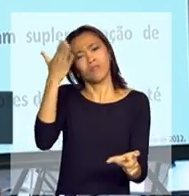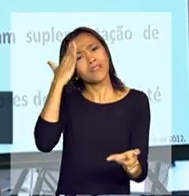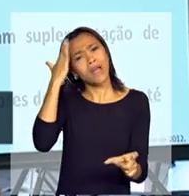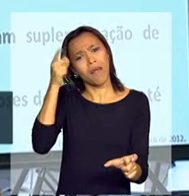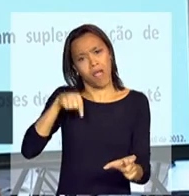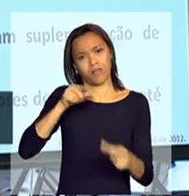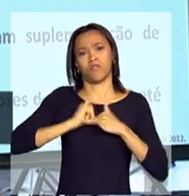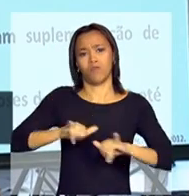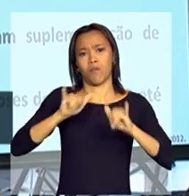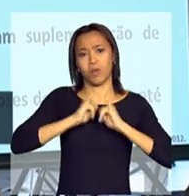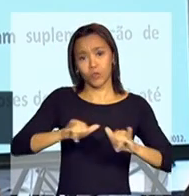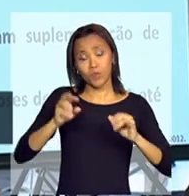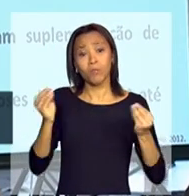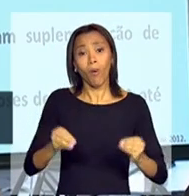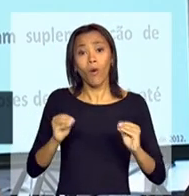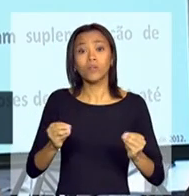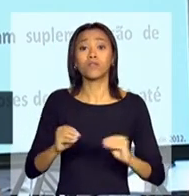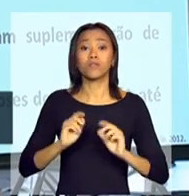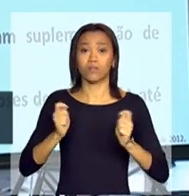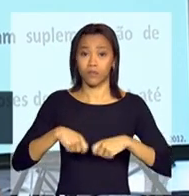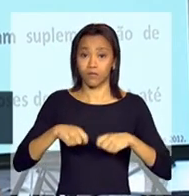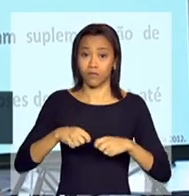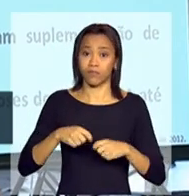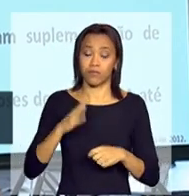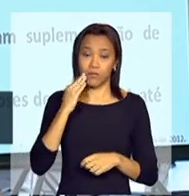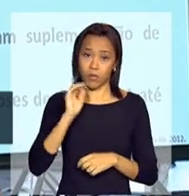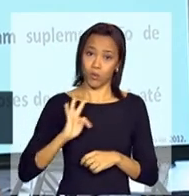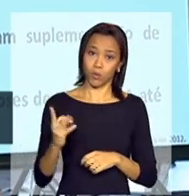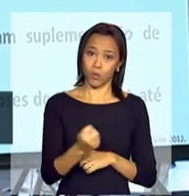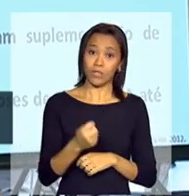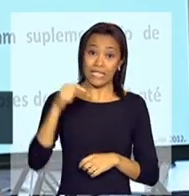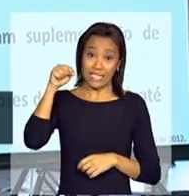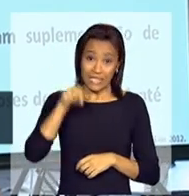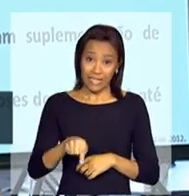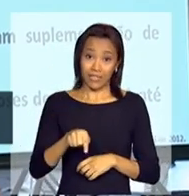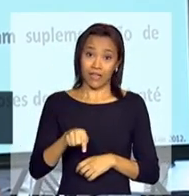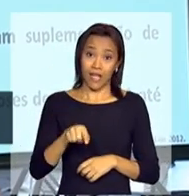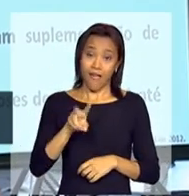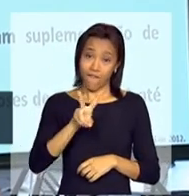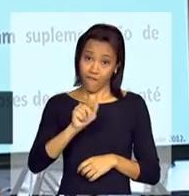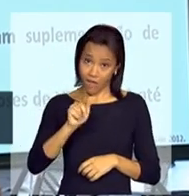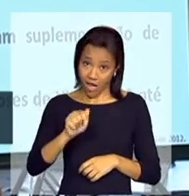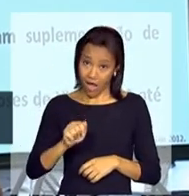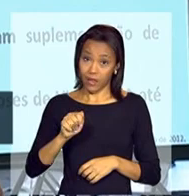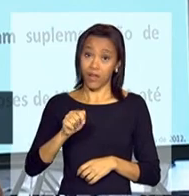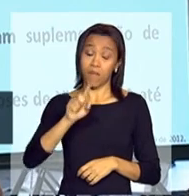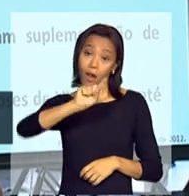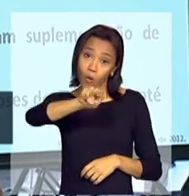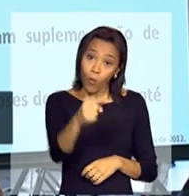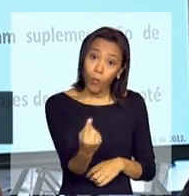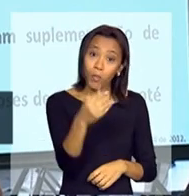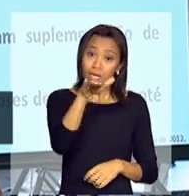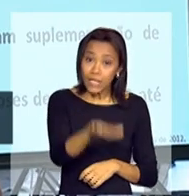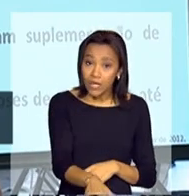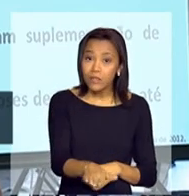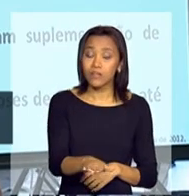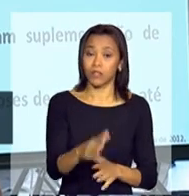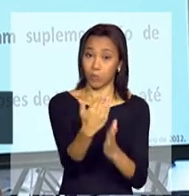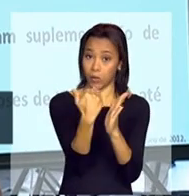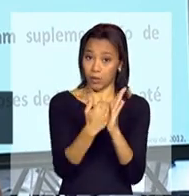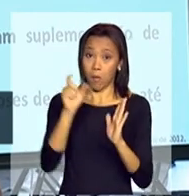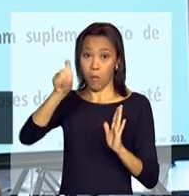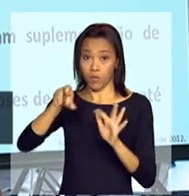informação possa circular. Agora, se essa criança, se essa vaga for uma vaga para uma criança do Bolsa Família,